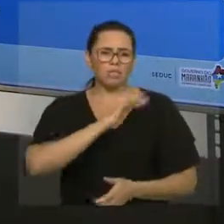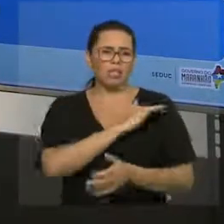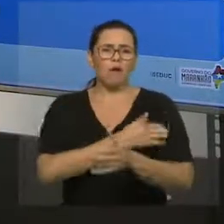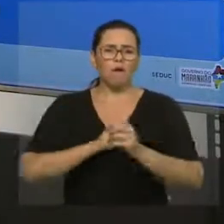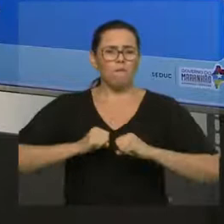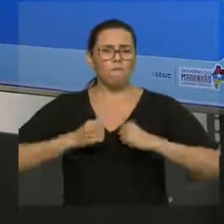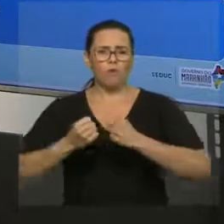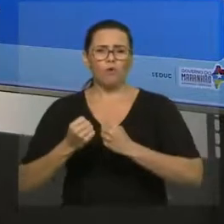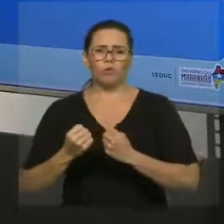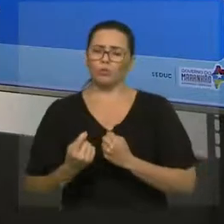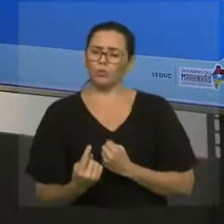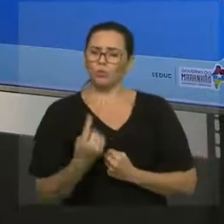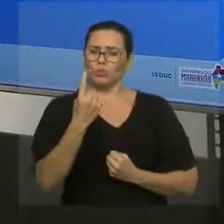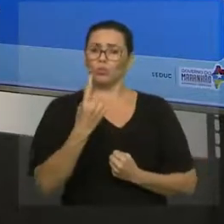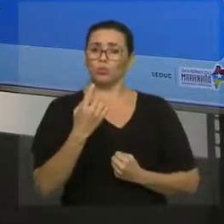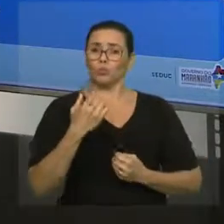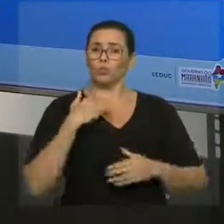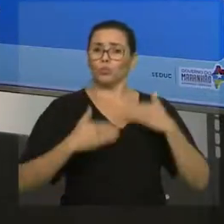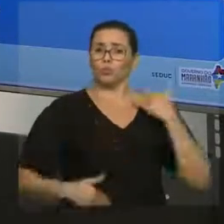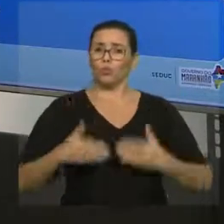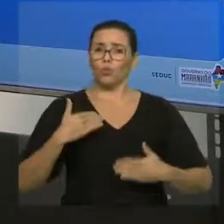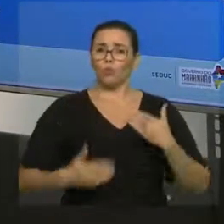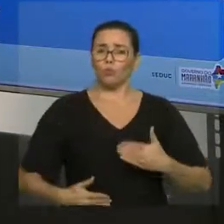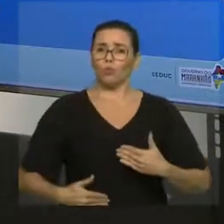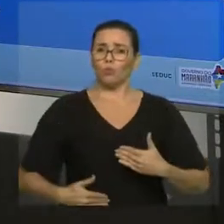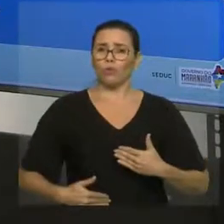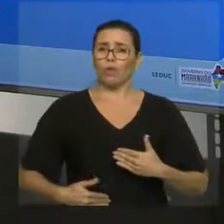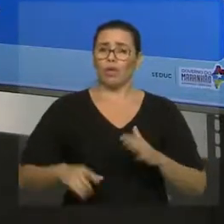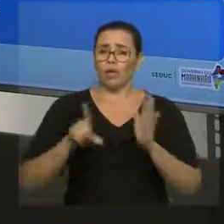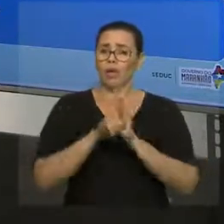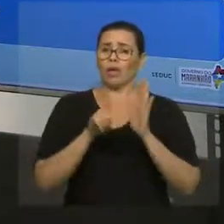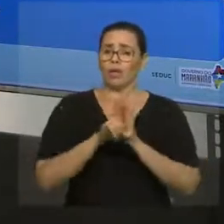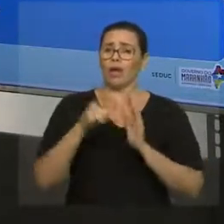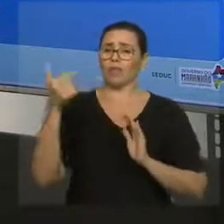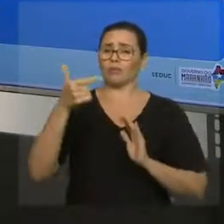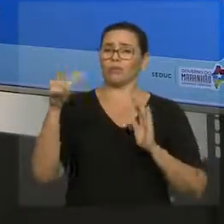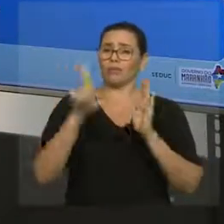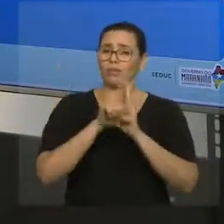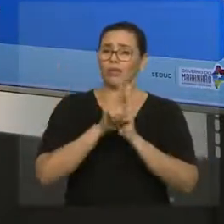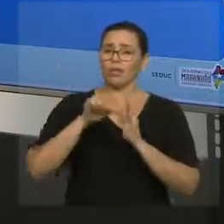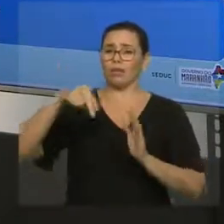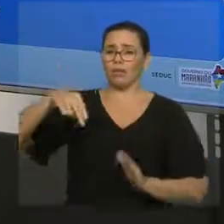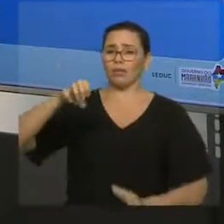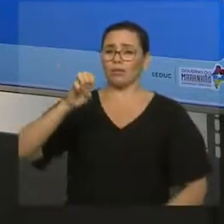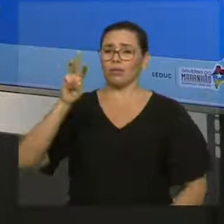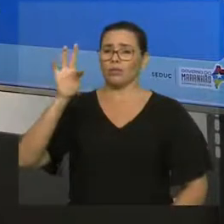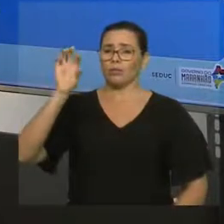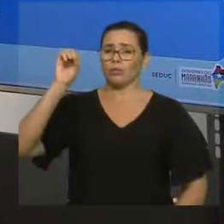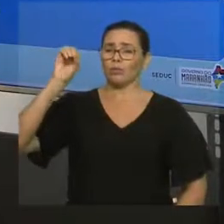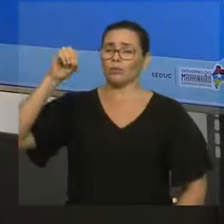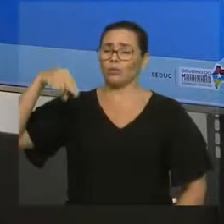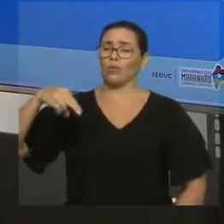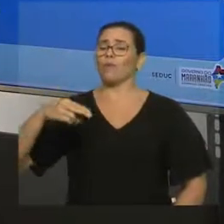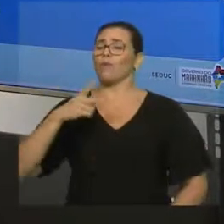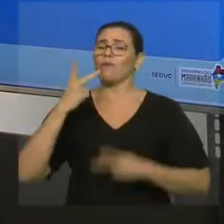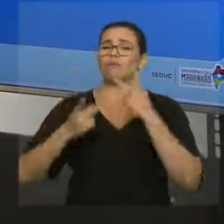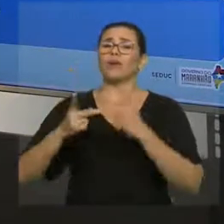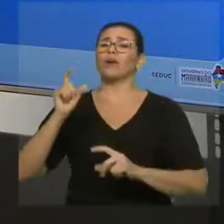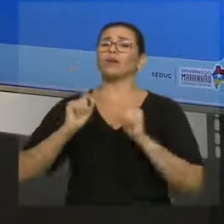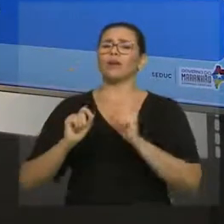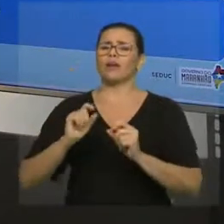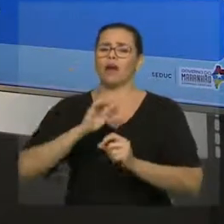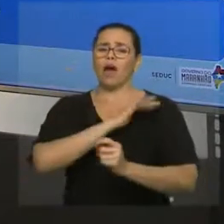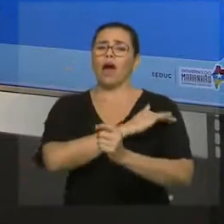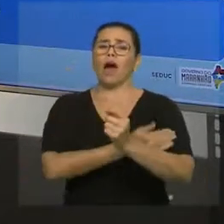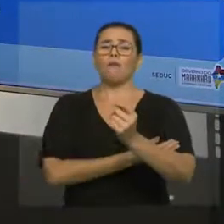sobre ele. A lei de Newton fala da resultante dessas forças. Pode ser 1, pode ser 2, podem ser 10 aí, N